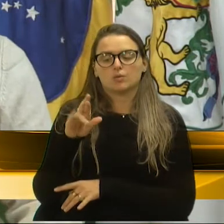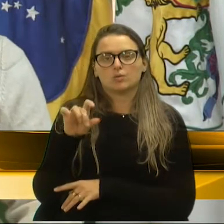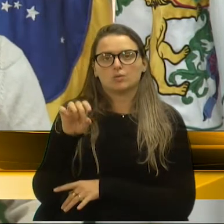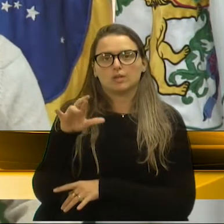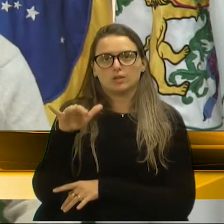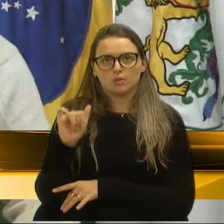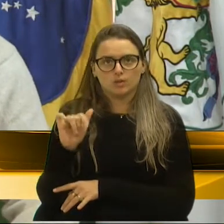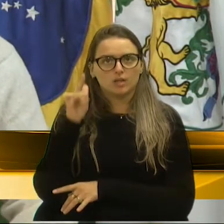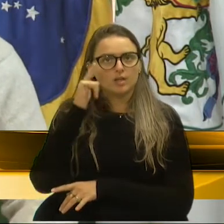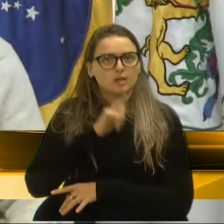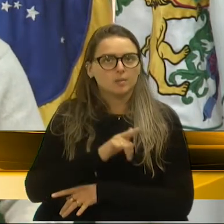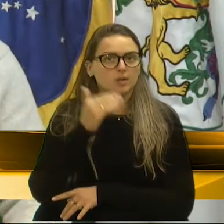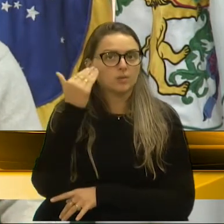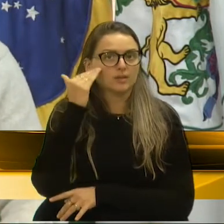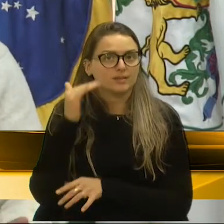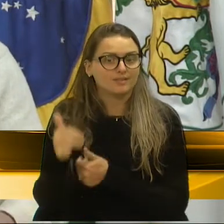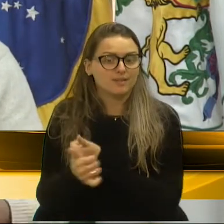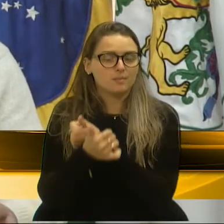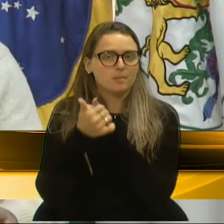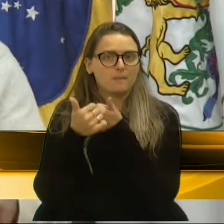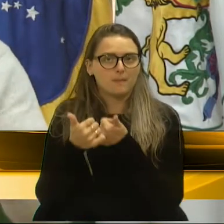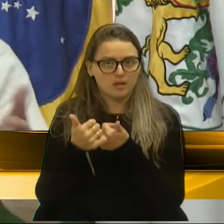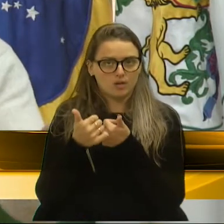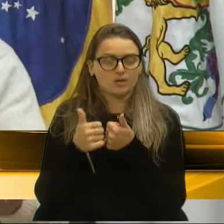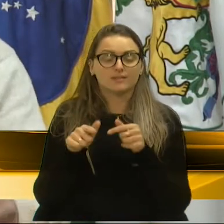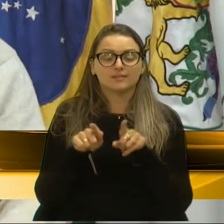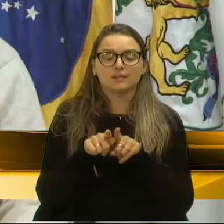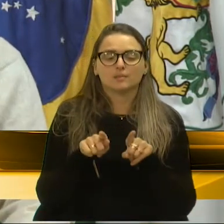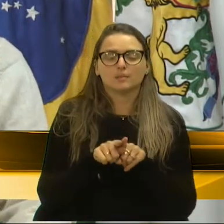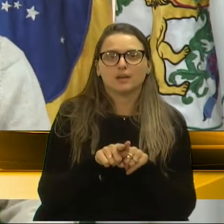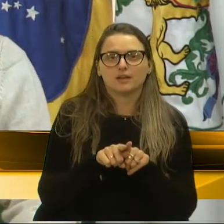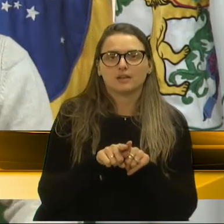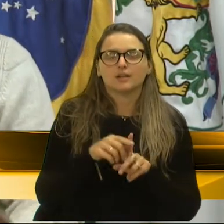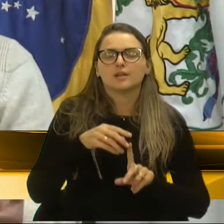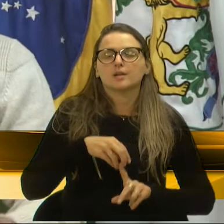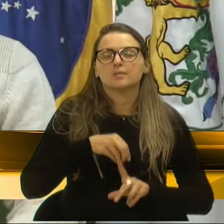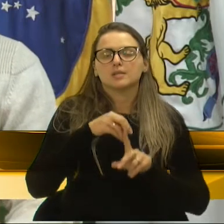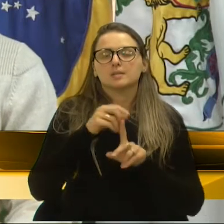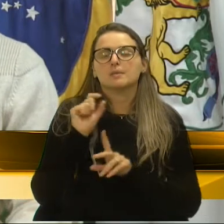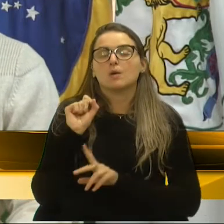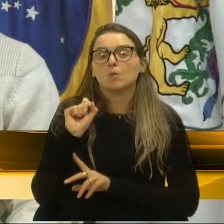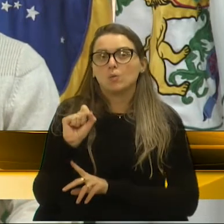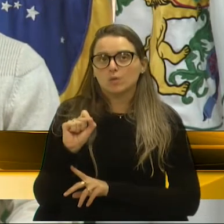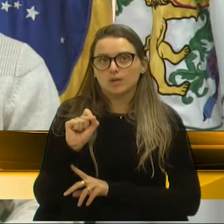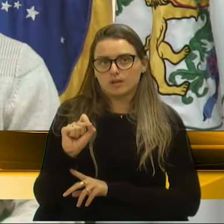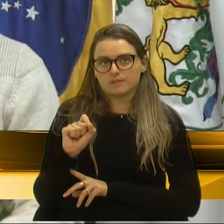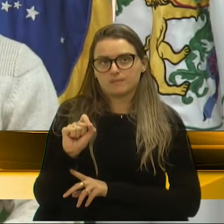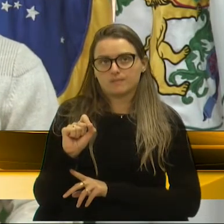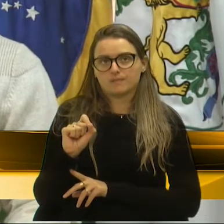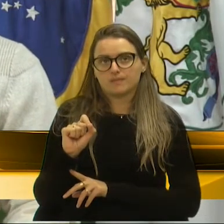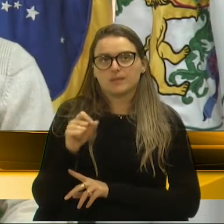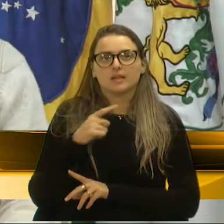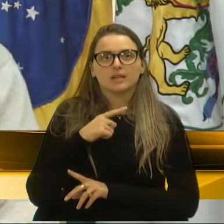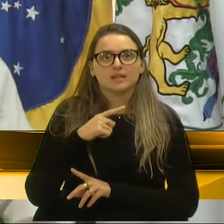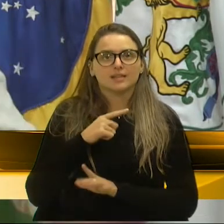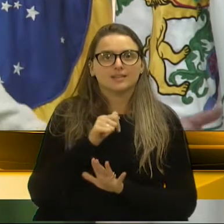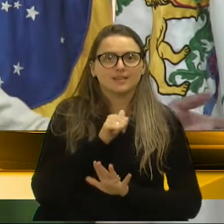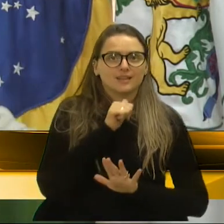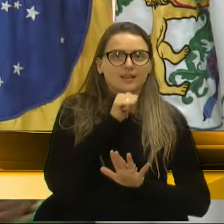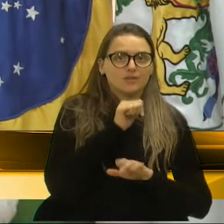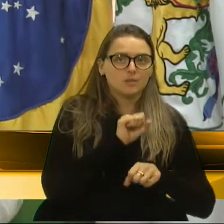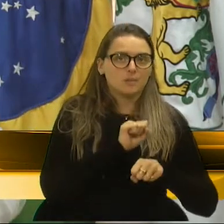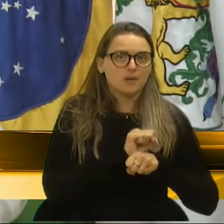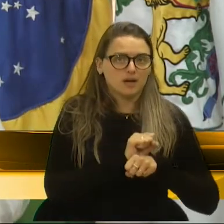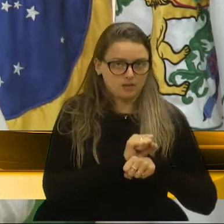melhor, principalmente também, porque foi, enfim, ali atrás suspendido, já